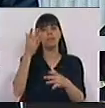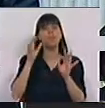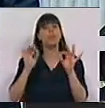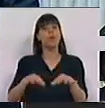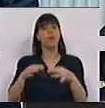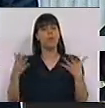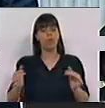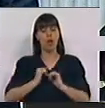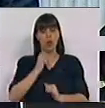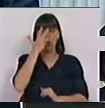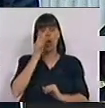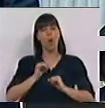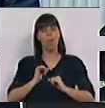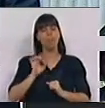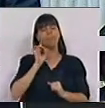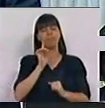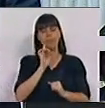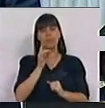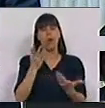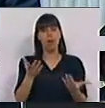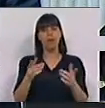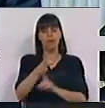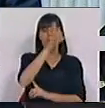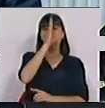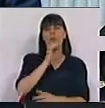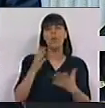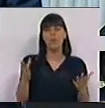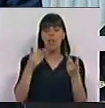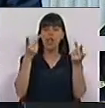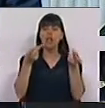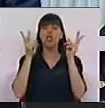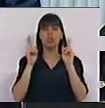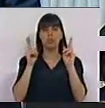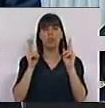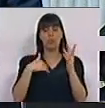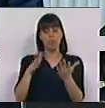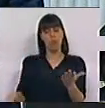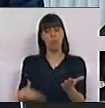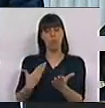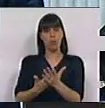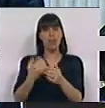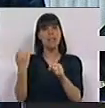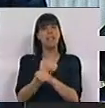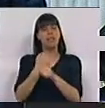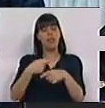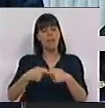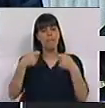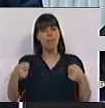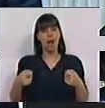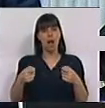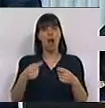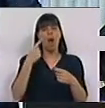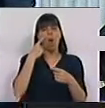Finalmente, em nosso entender, importa considerar por parte do Governo a disponibilidade, como propomos, de alargar os serviços de